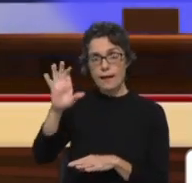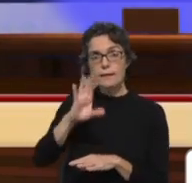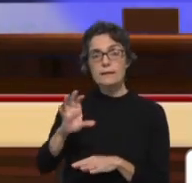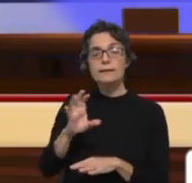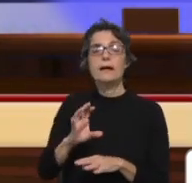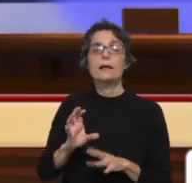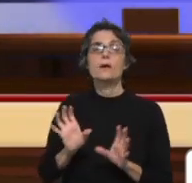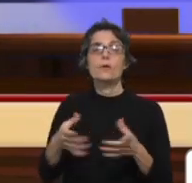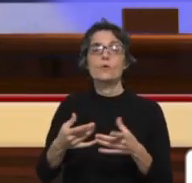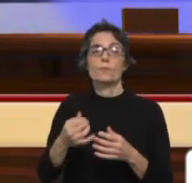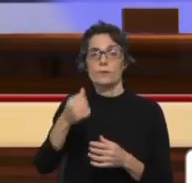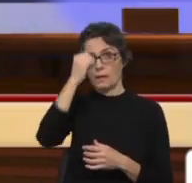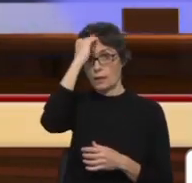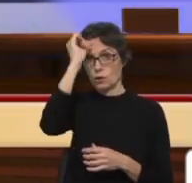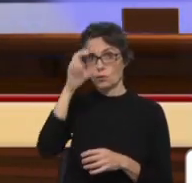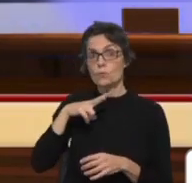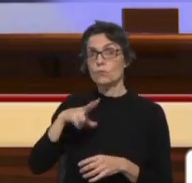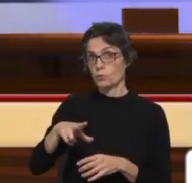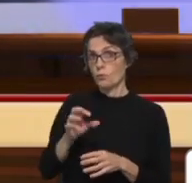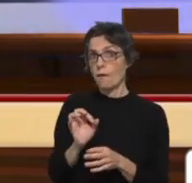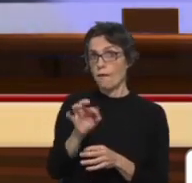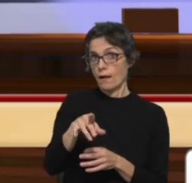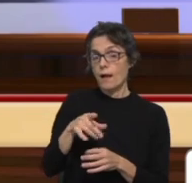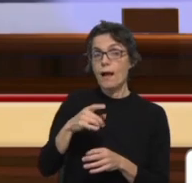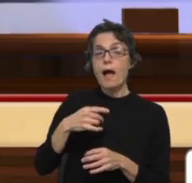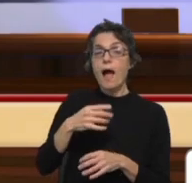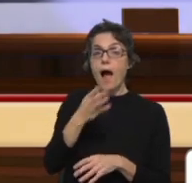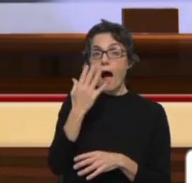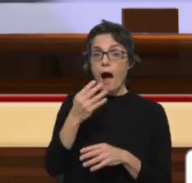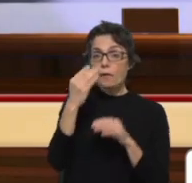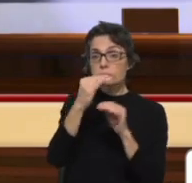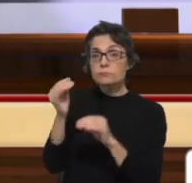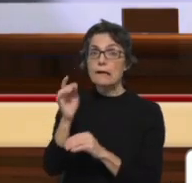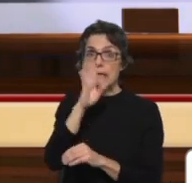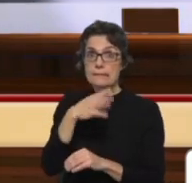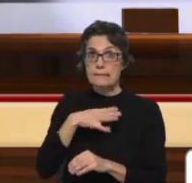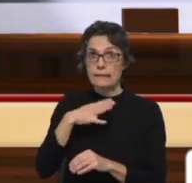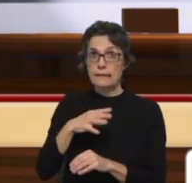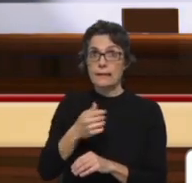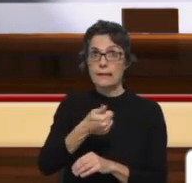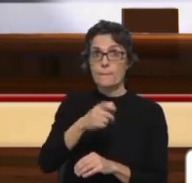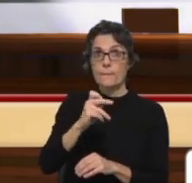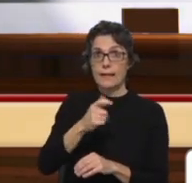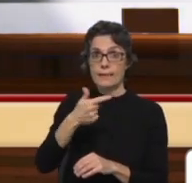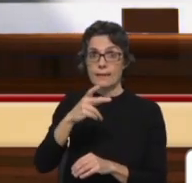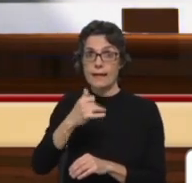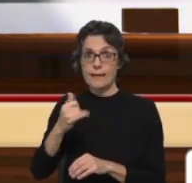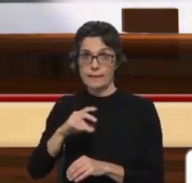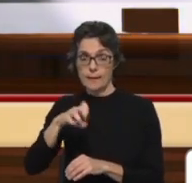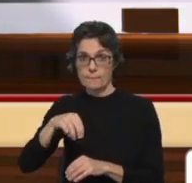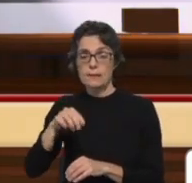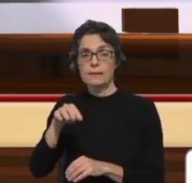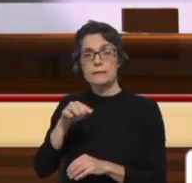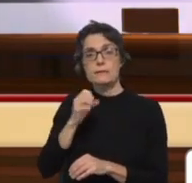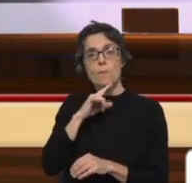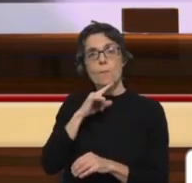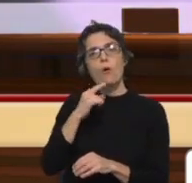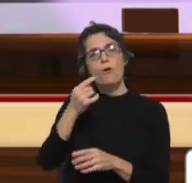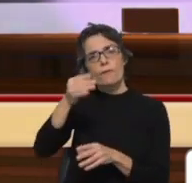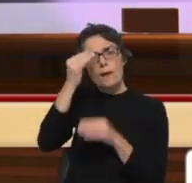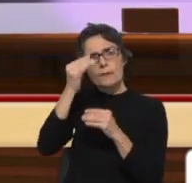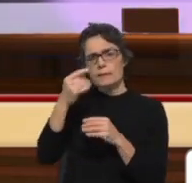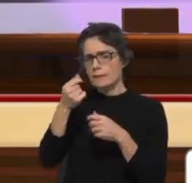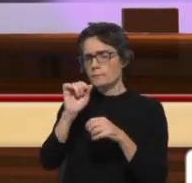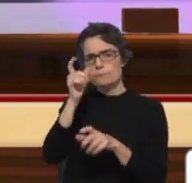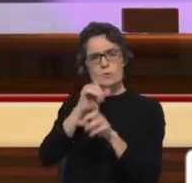tem dado o seu contributo, disponibilizando aulas de Bharatanatyam para quem quiser conectar-se com esta forma de arte milenar. Qualquer pessoa pode